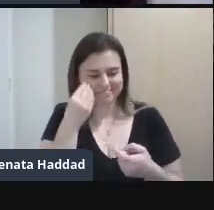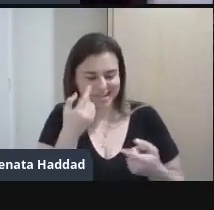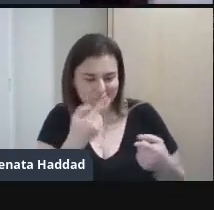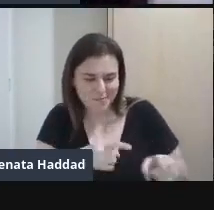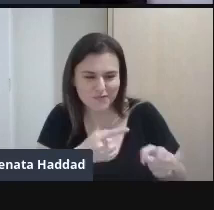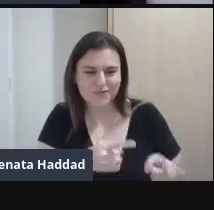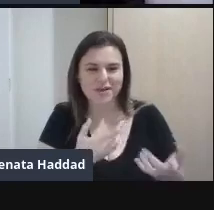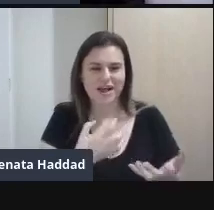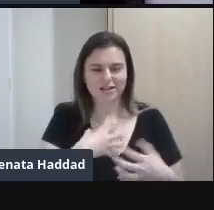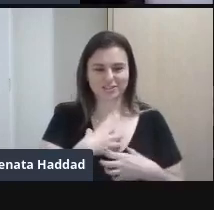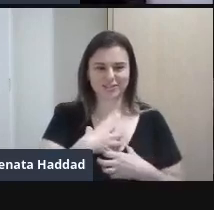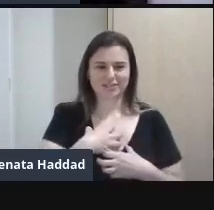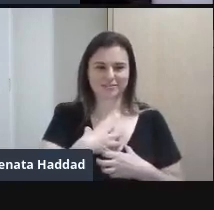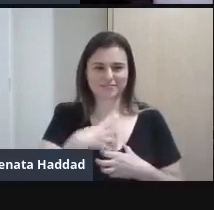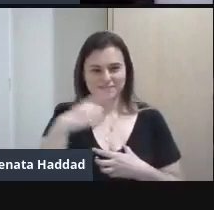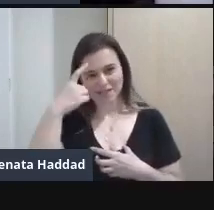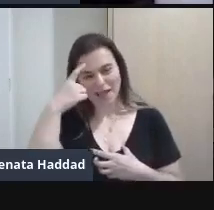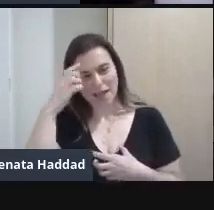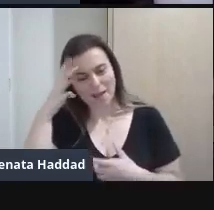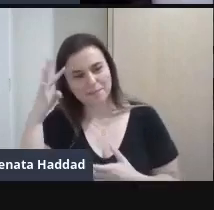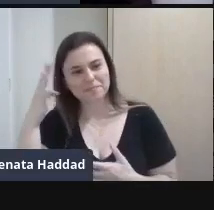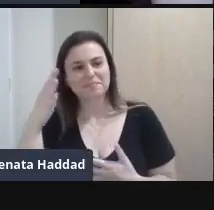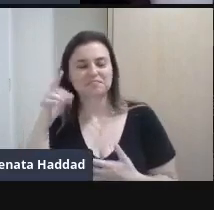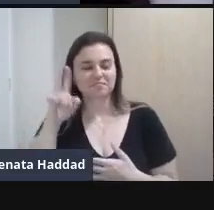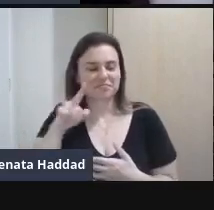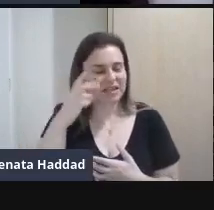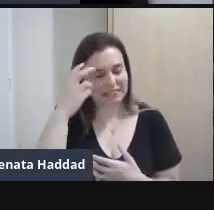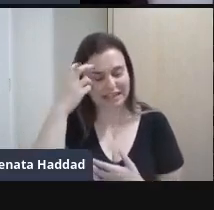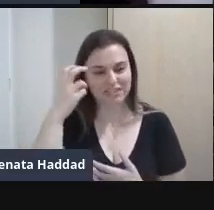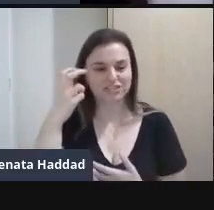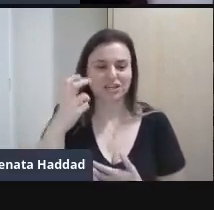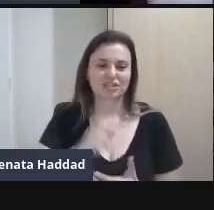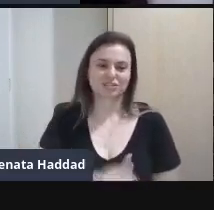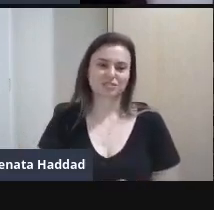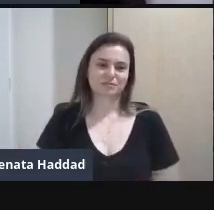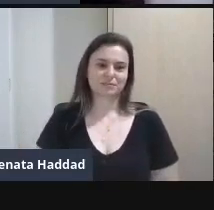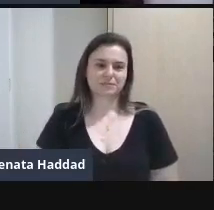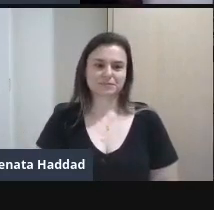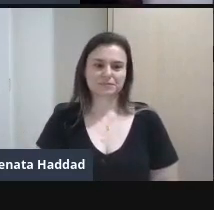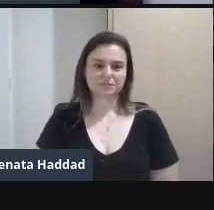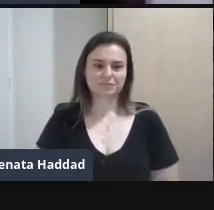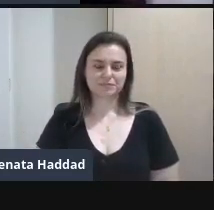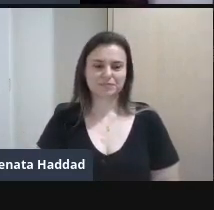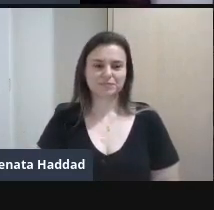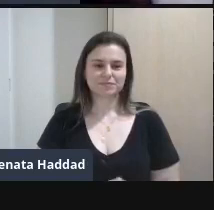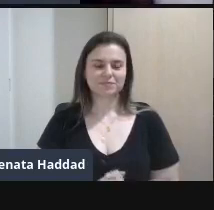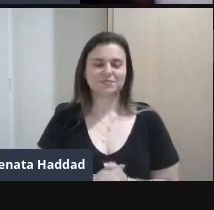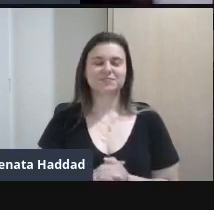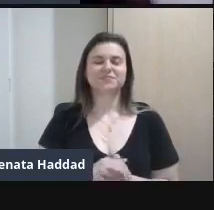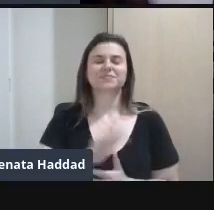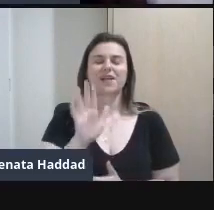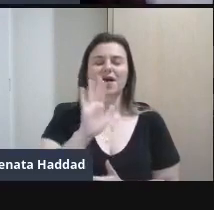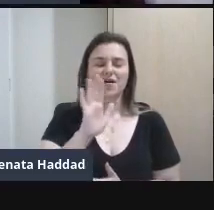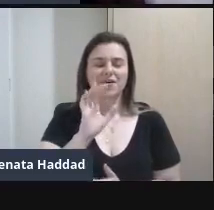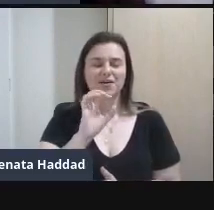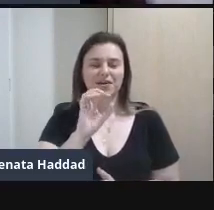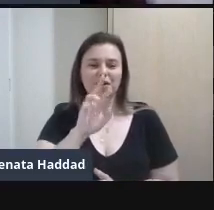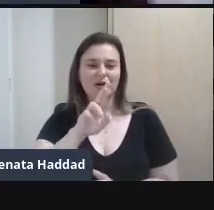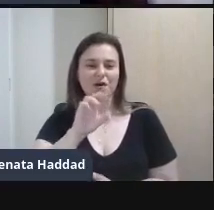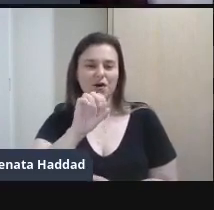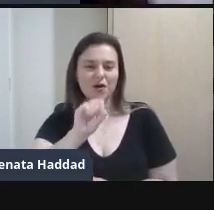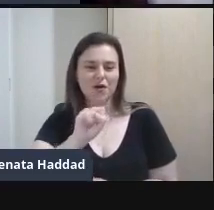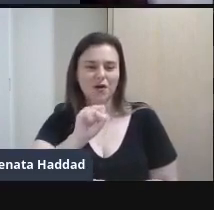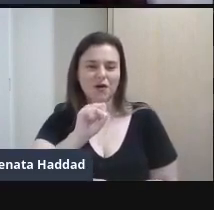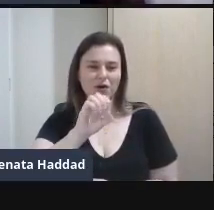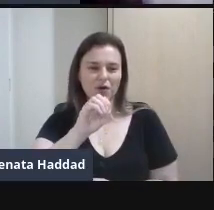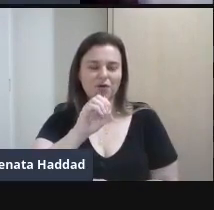Muito Mas muito articulada Muito inteligente Muito Oi, Rosi Coutinho Tudo bom? Momento de aprendizado